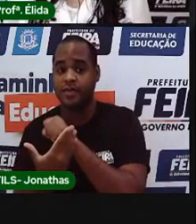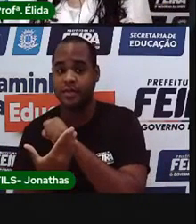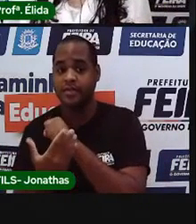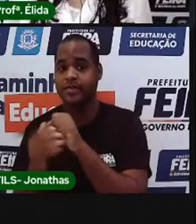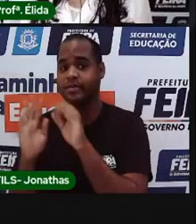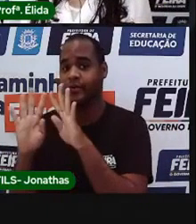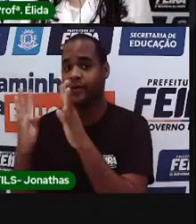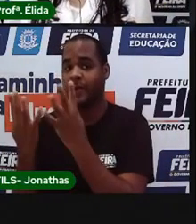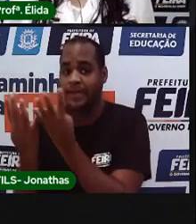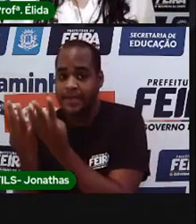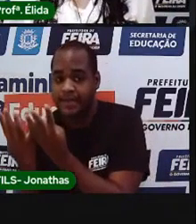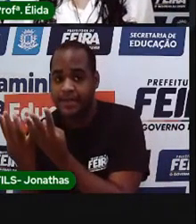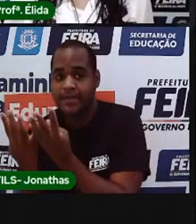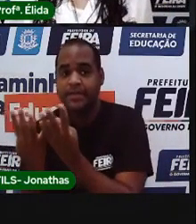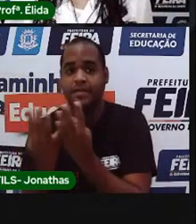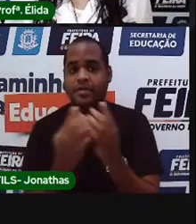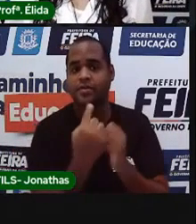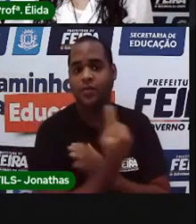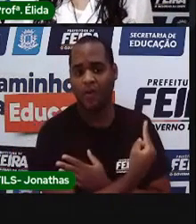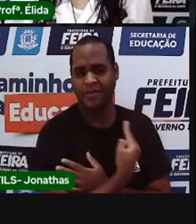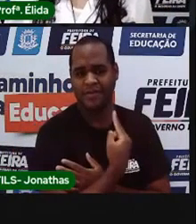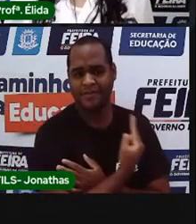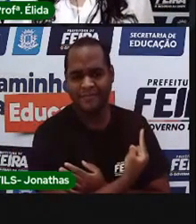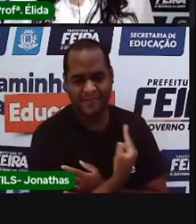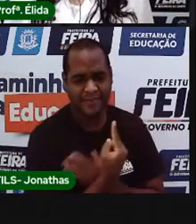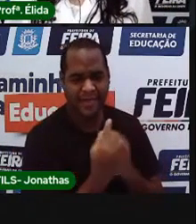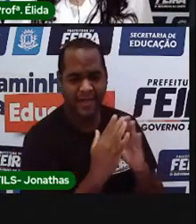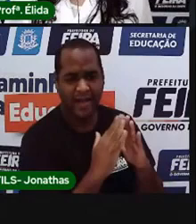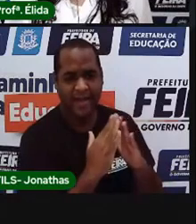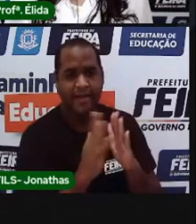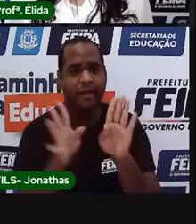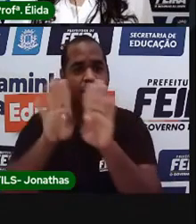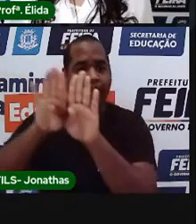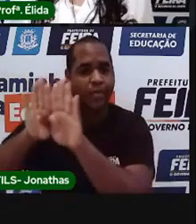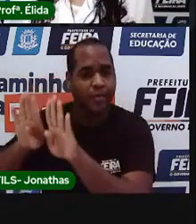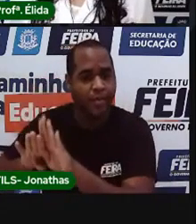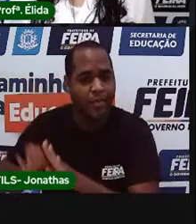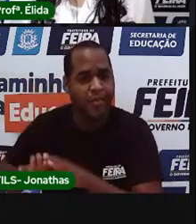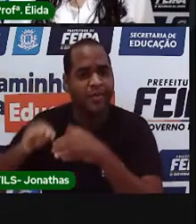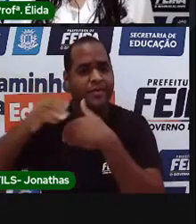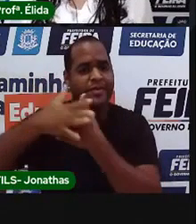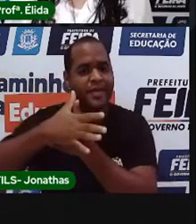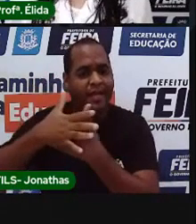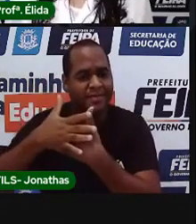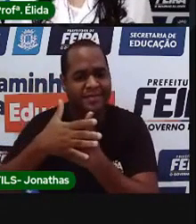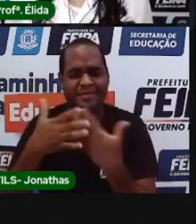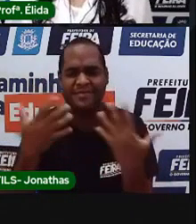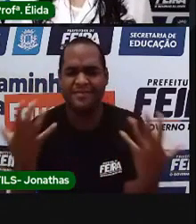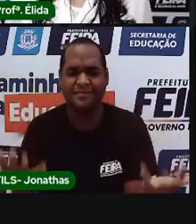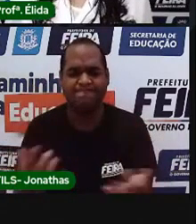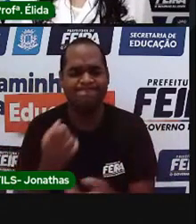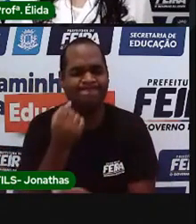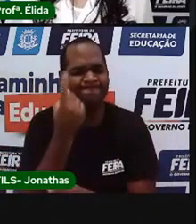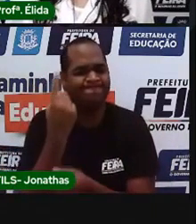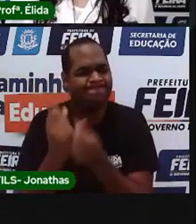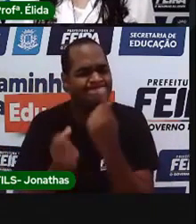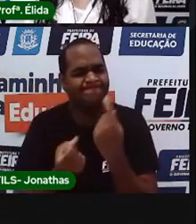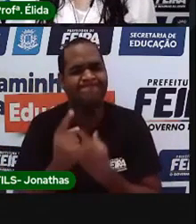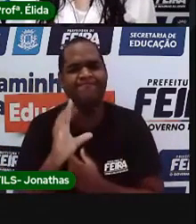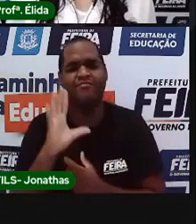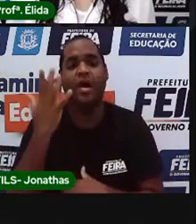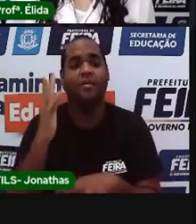quarentena, isolamento, lockdown. Tanta coisa aconteceu.